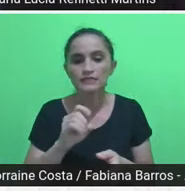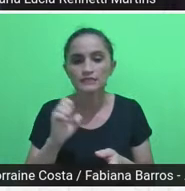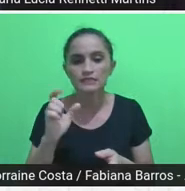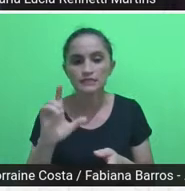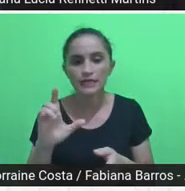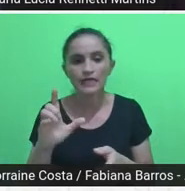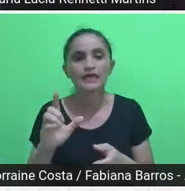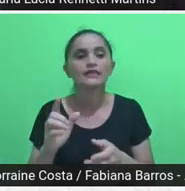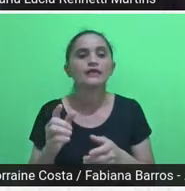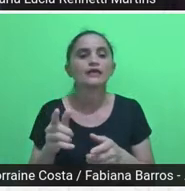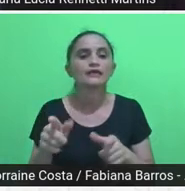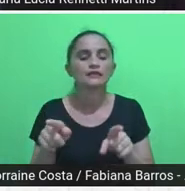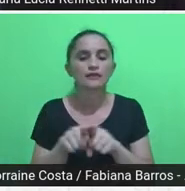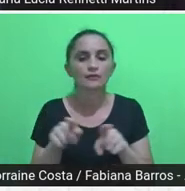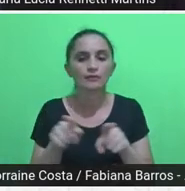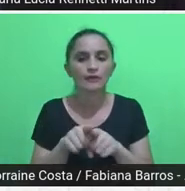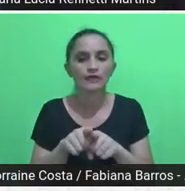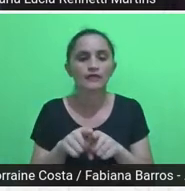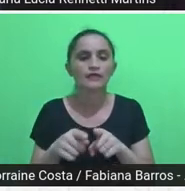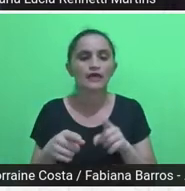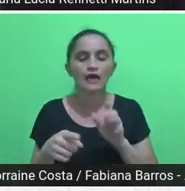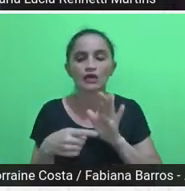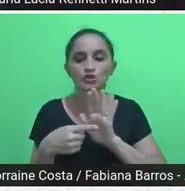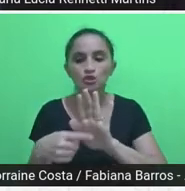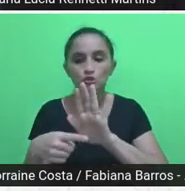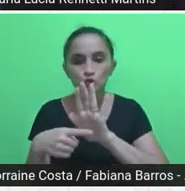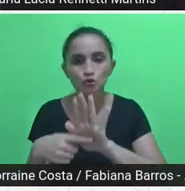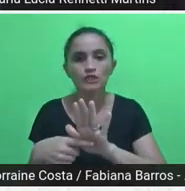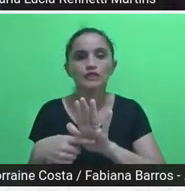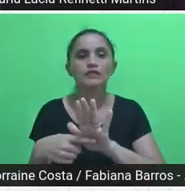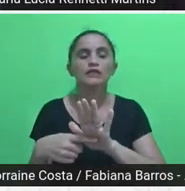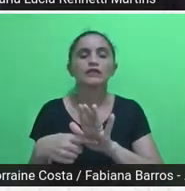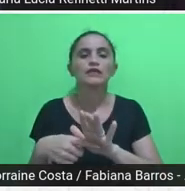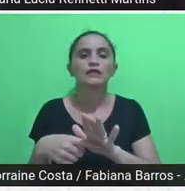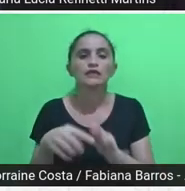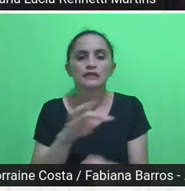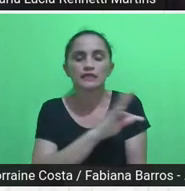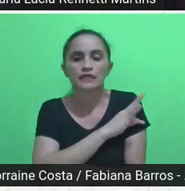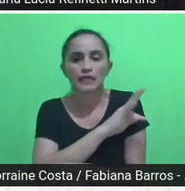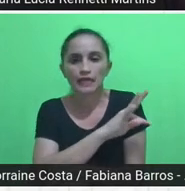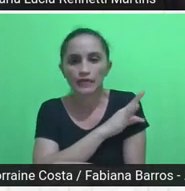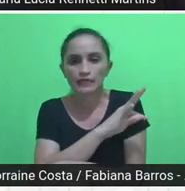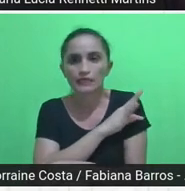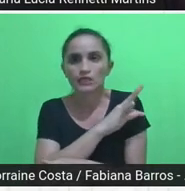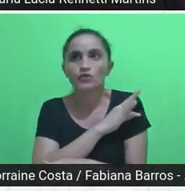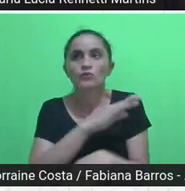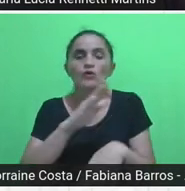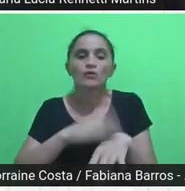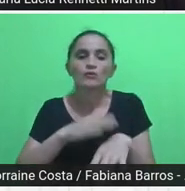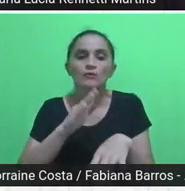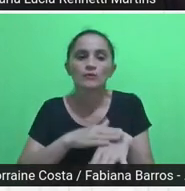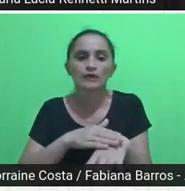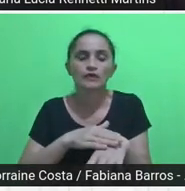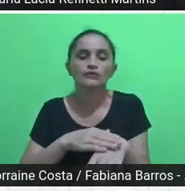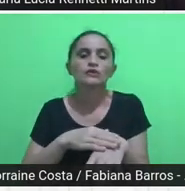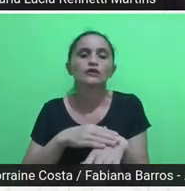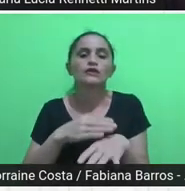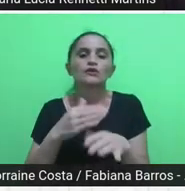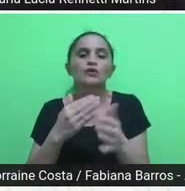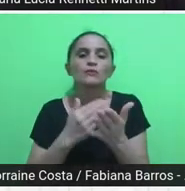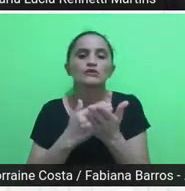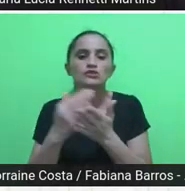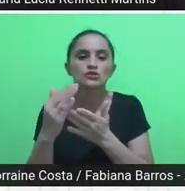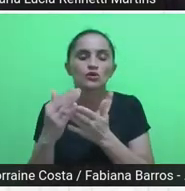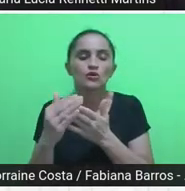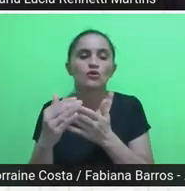a da assistência técnica, que no momento em que ela foi construída, ela